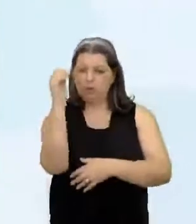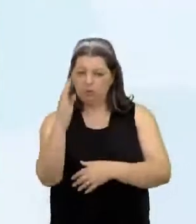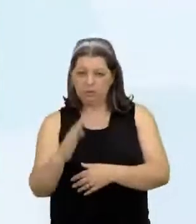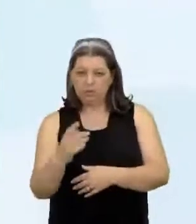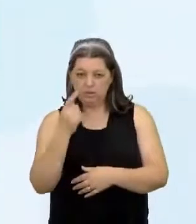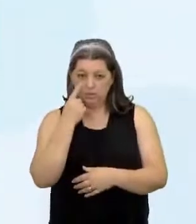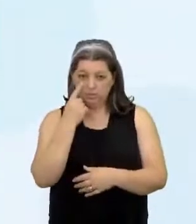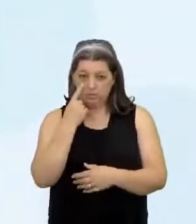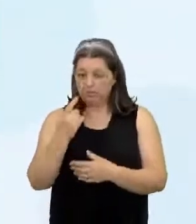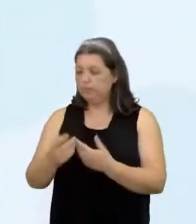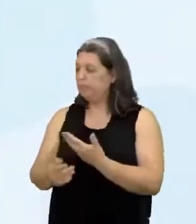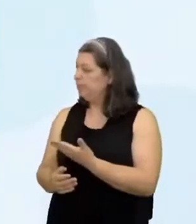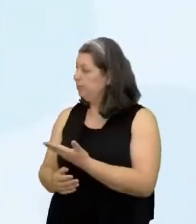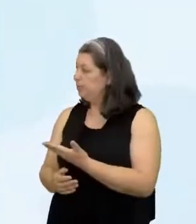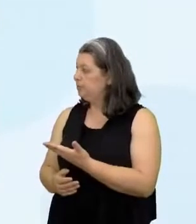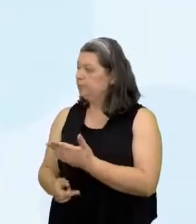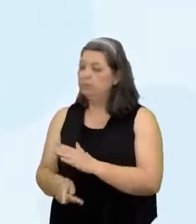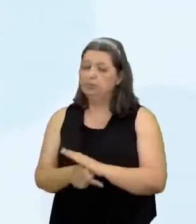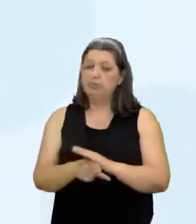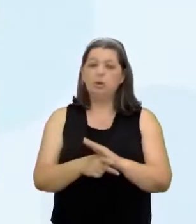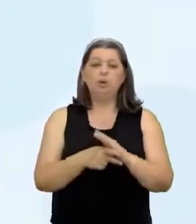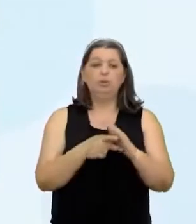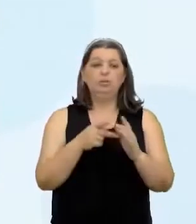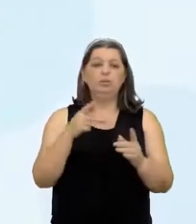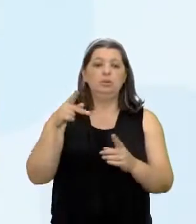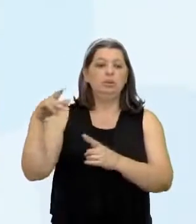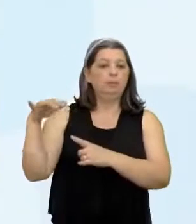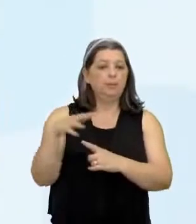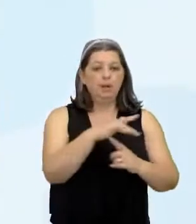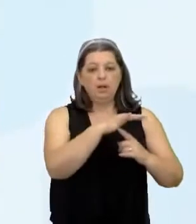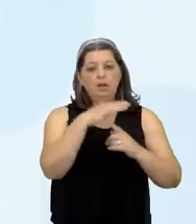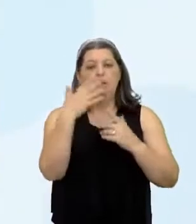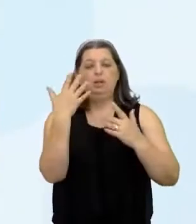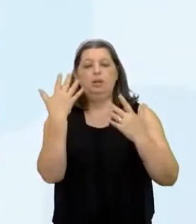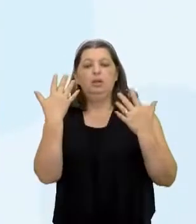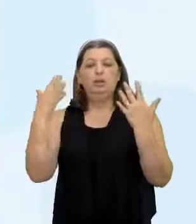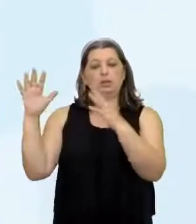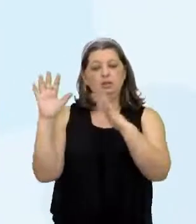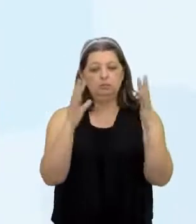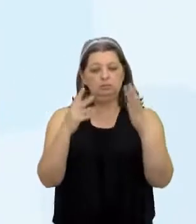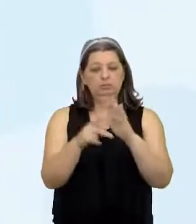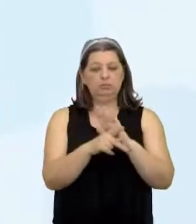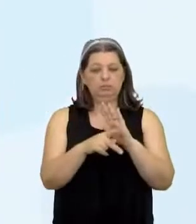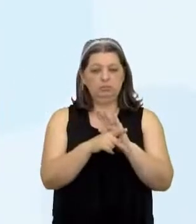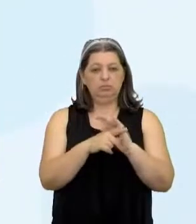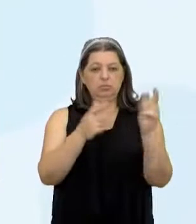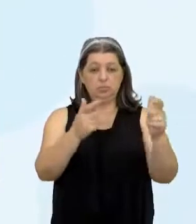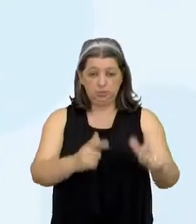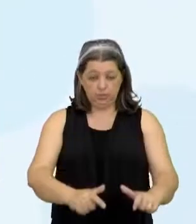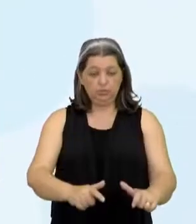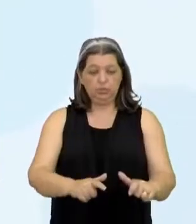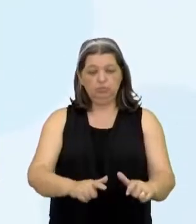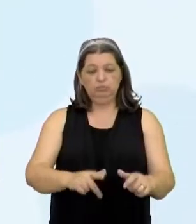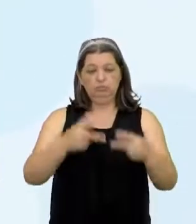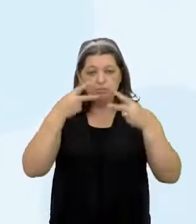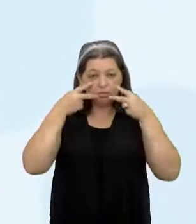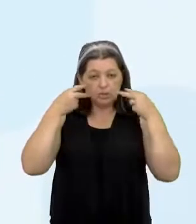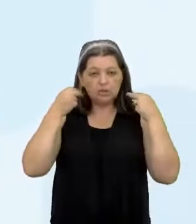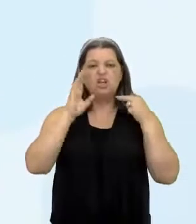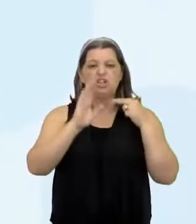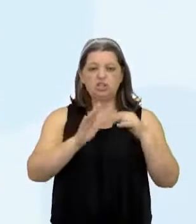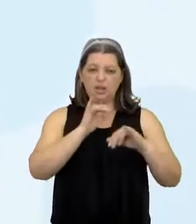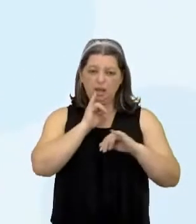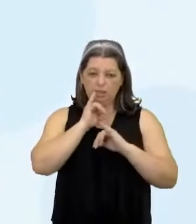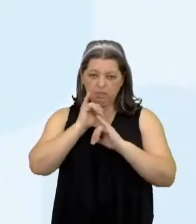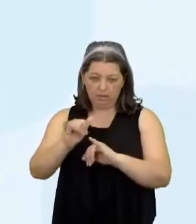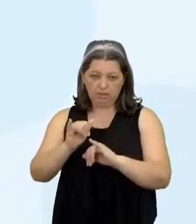colocar na tela Parques e terras indígenas Olha lá As vermelhas São as terras já declaradas Então elas estão lá